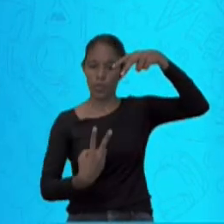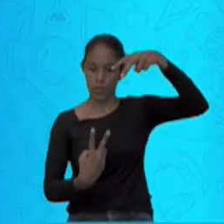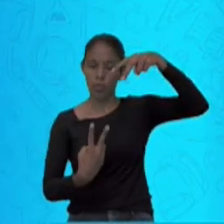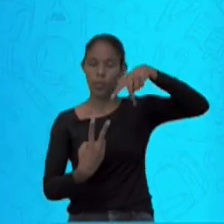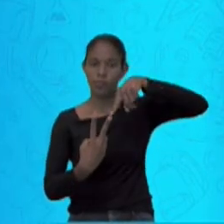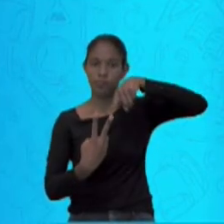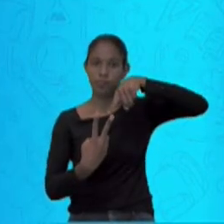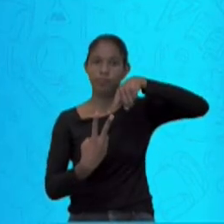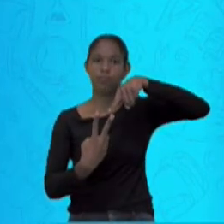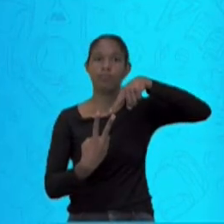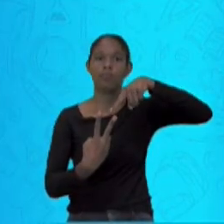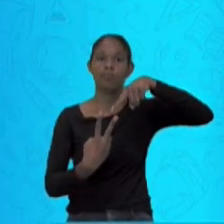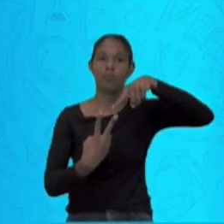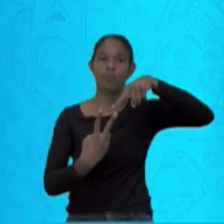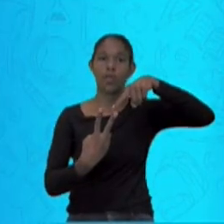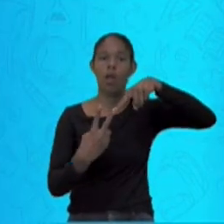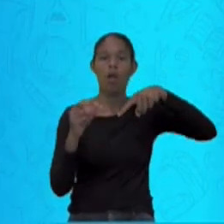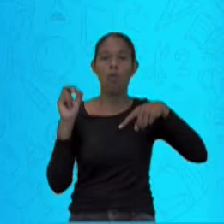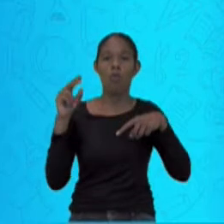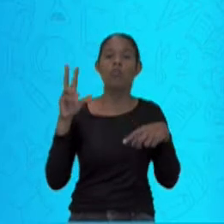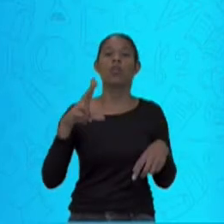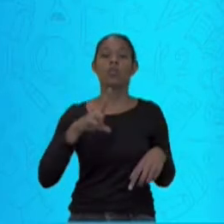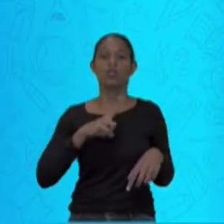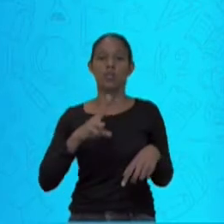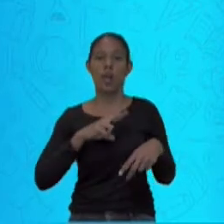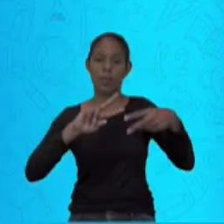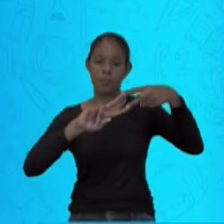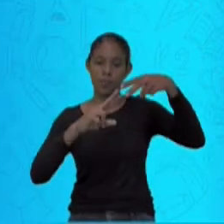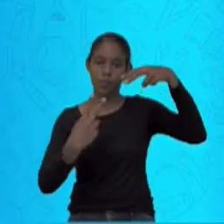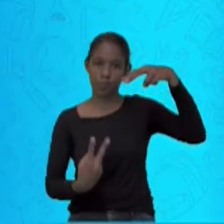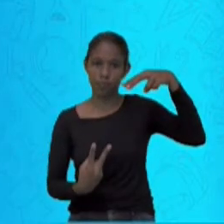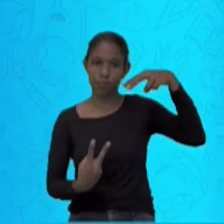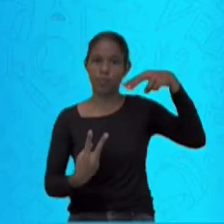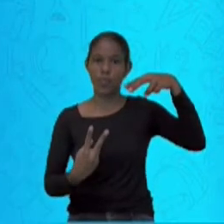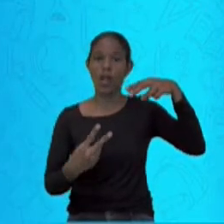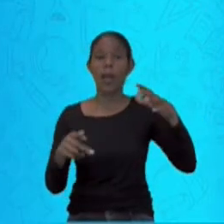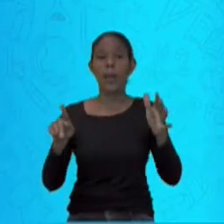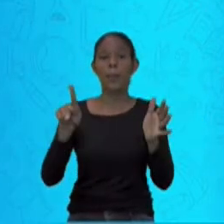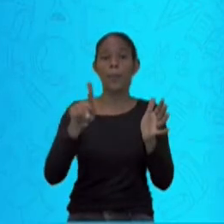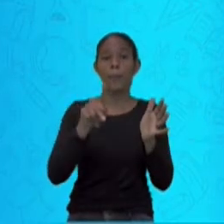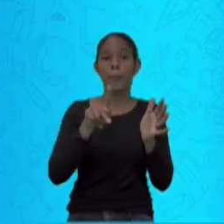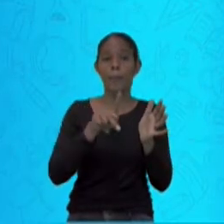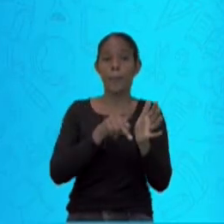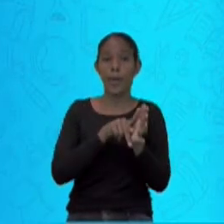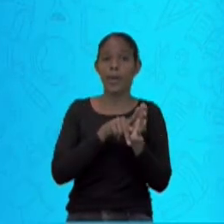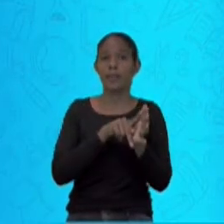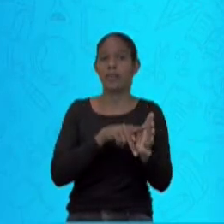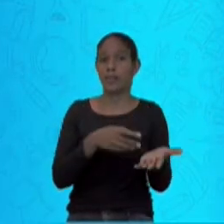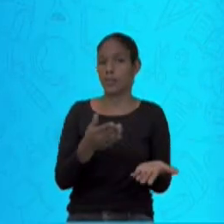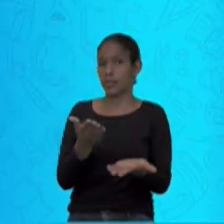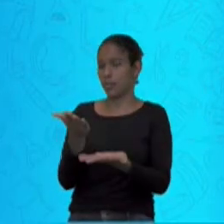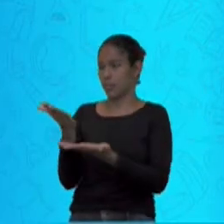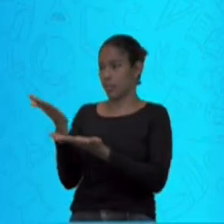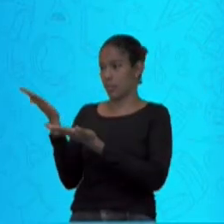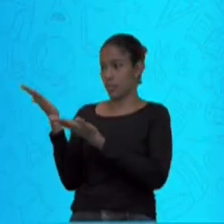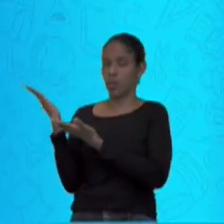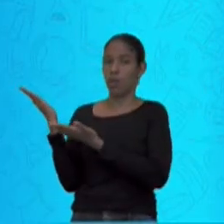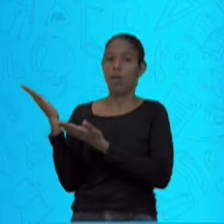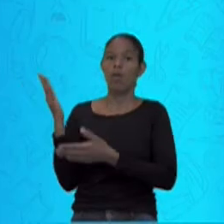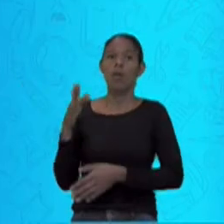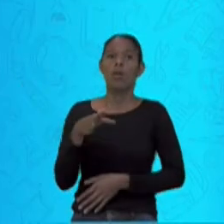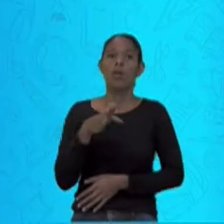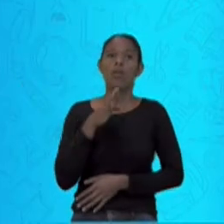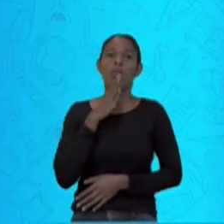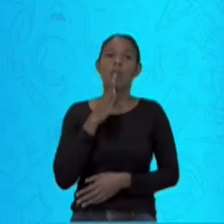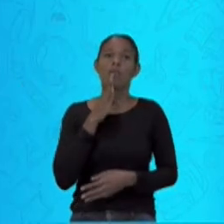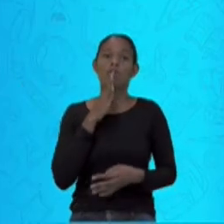Arbovírus do gênero flavovírus, pertencente à família Flaviridae. São conhecidos como os